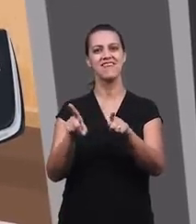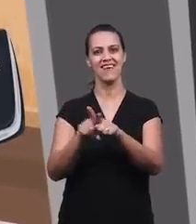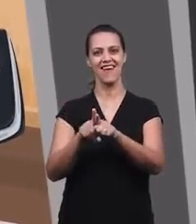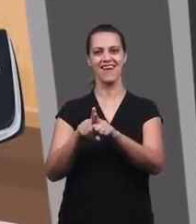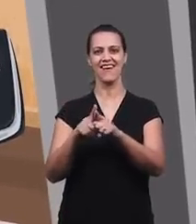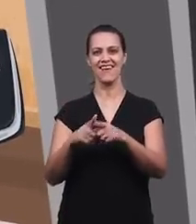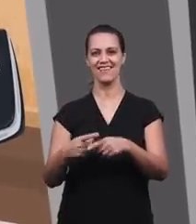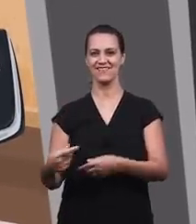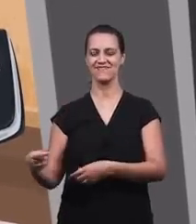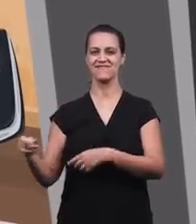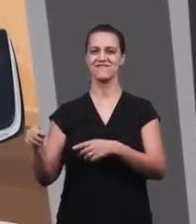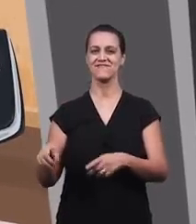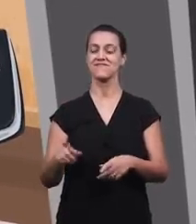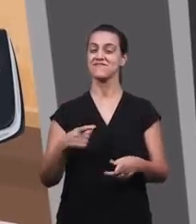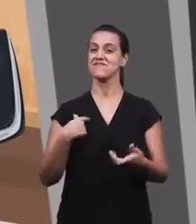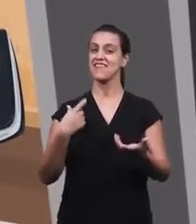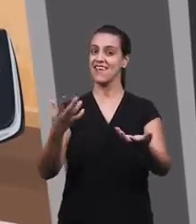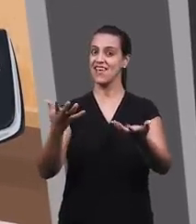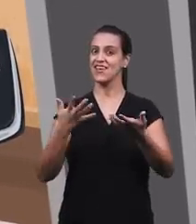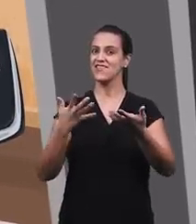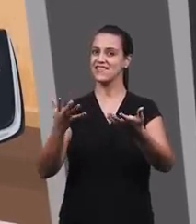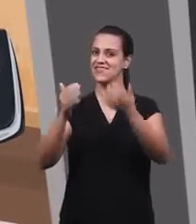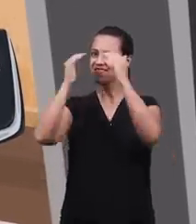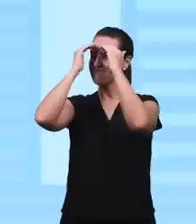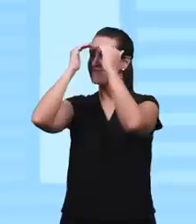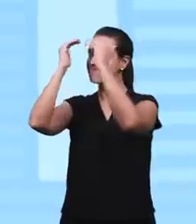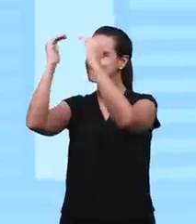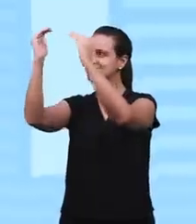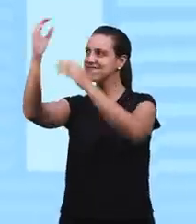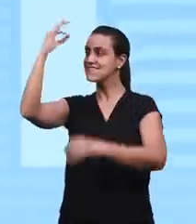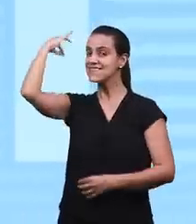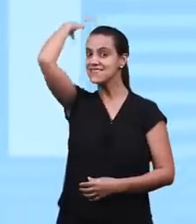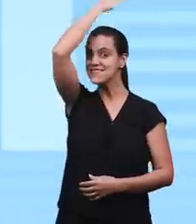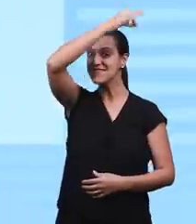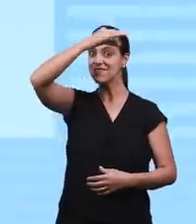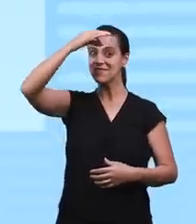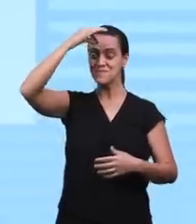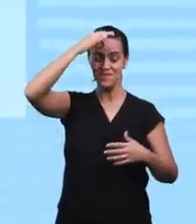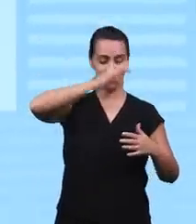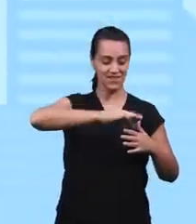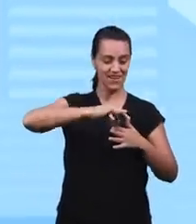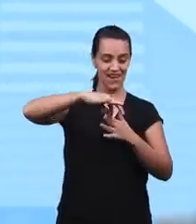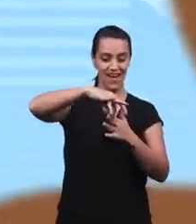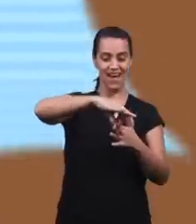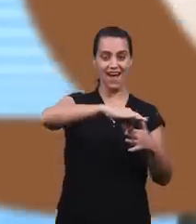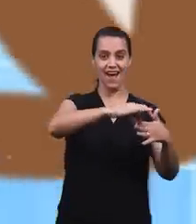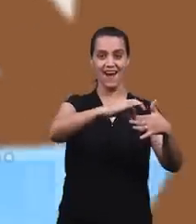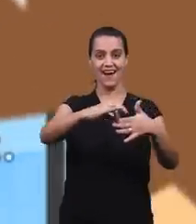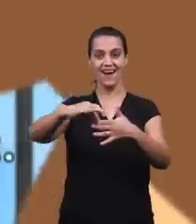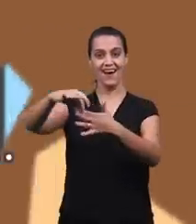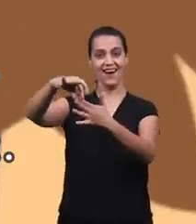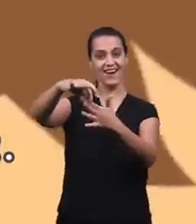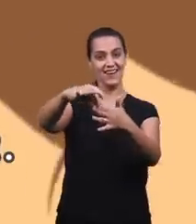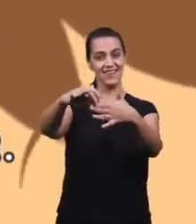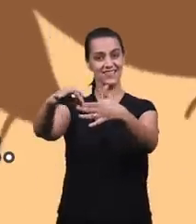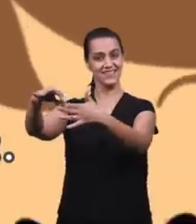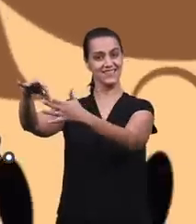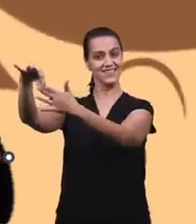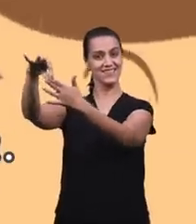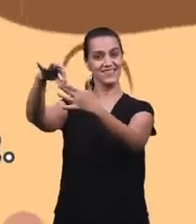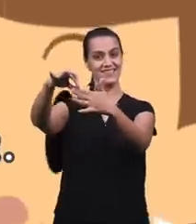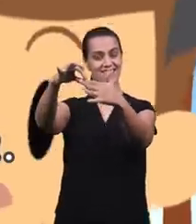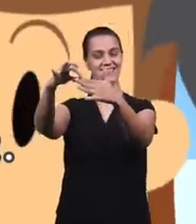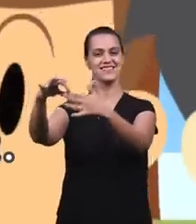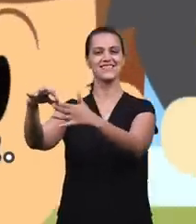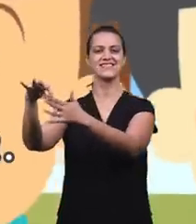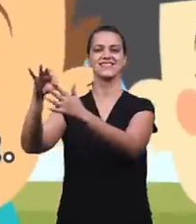cá Eu o vento soprar Eu também quero estar onde o